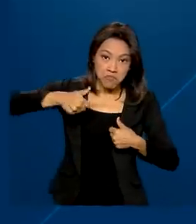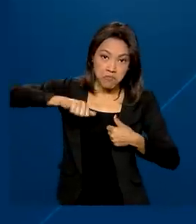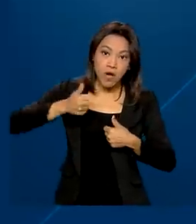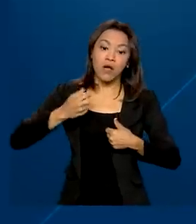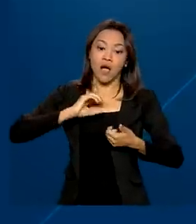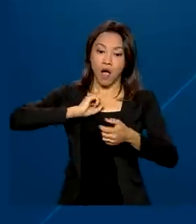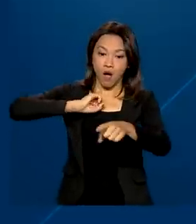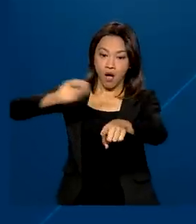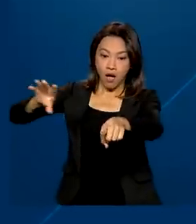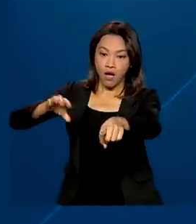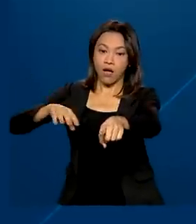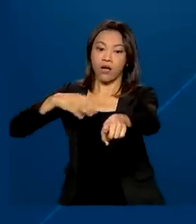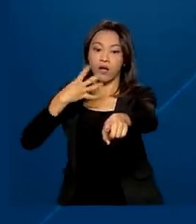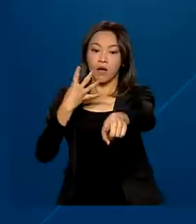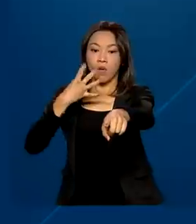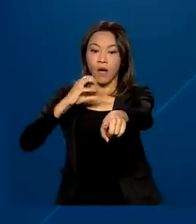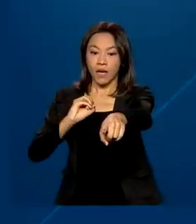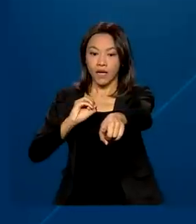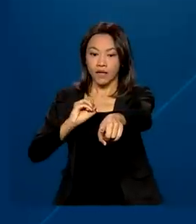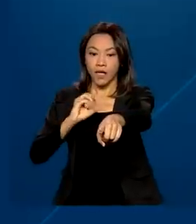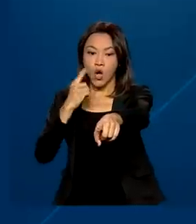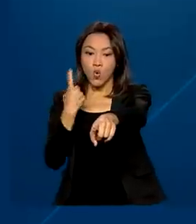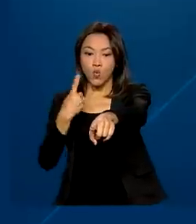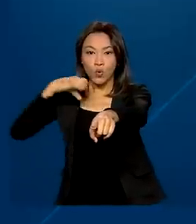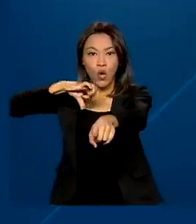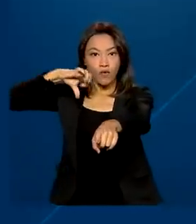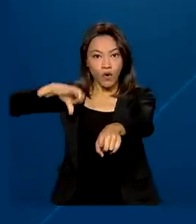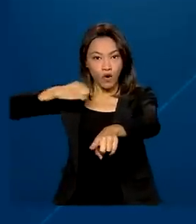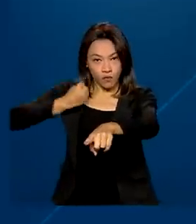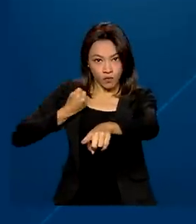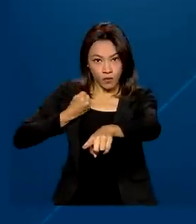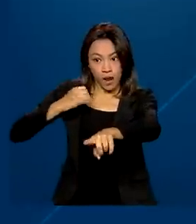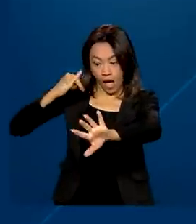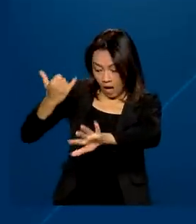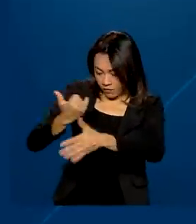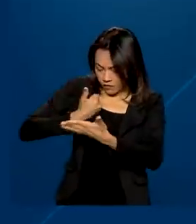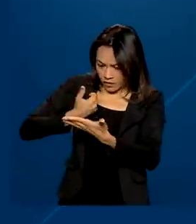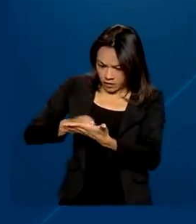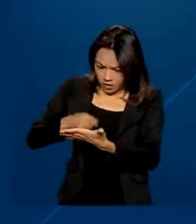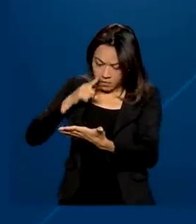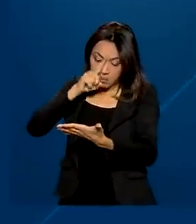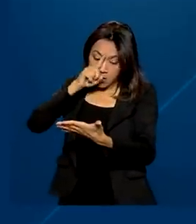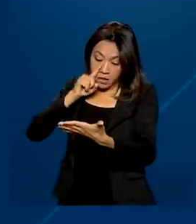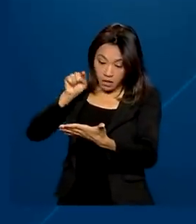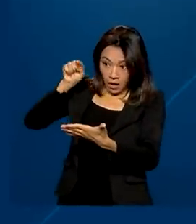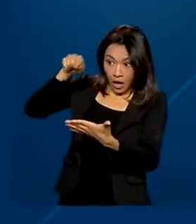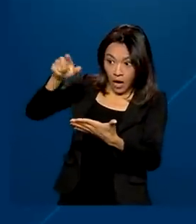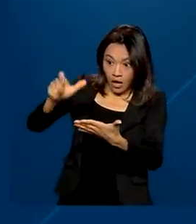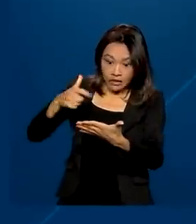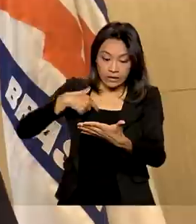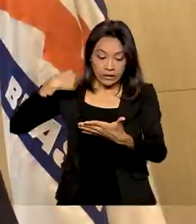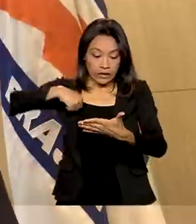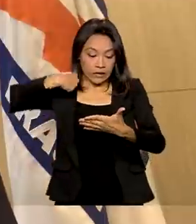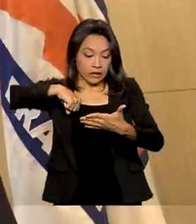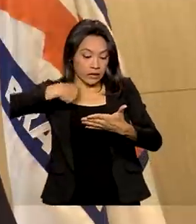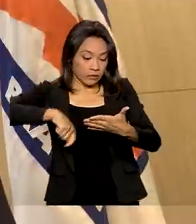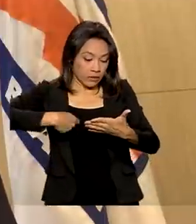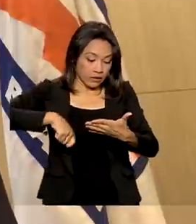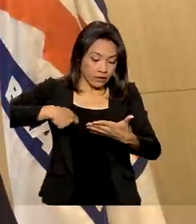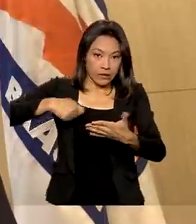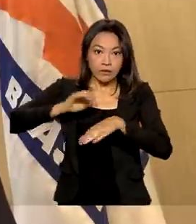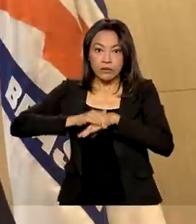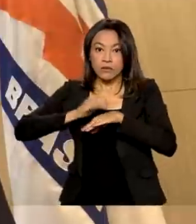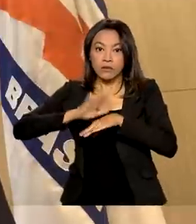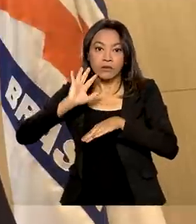40199. E ao ser informado do perigo, o cidadão precisa agir. São